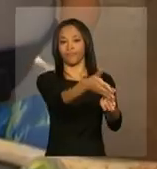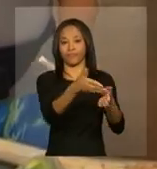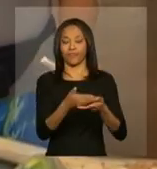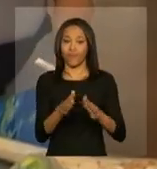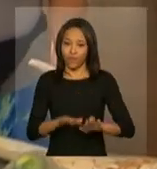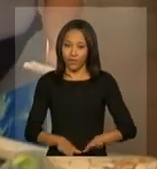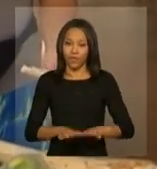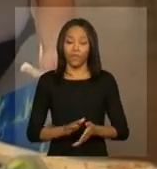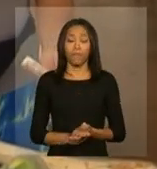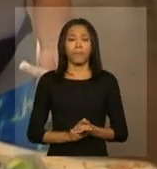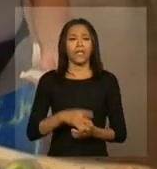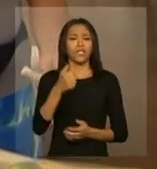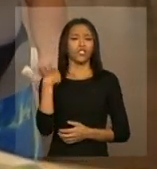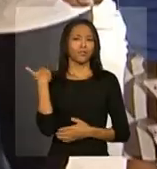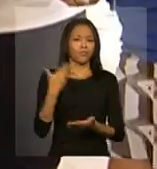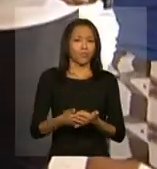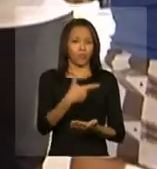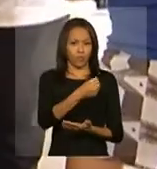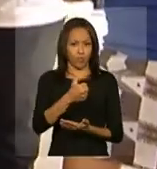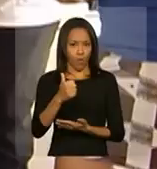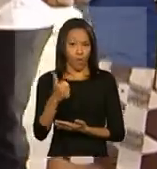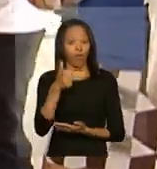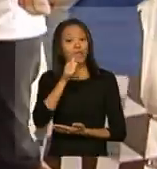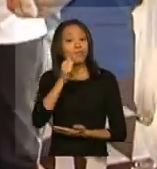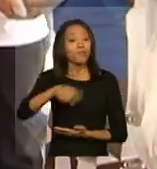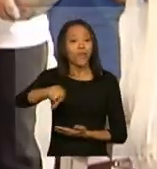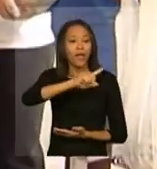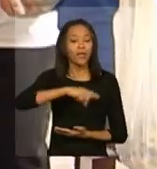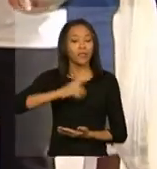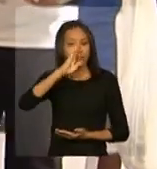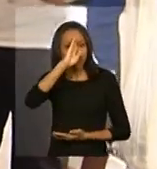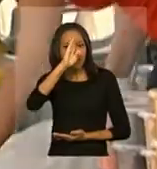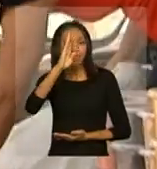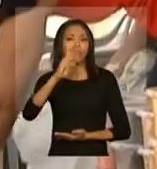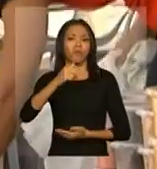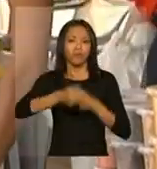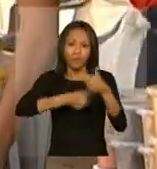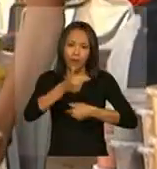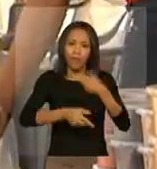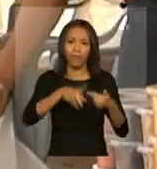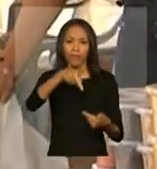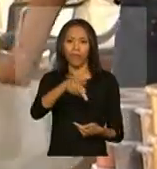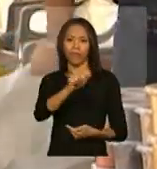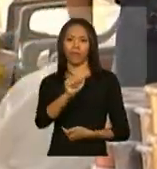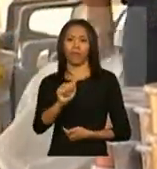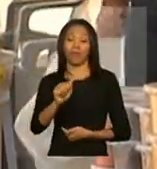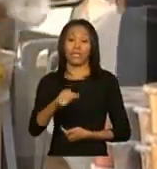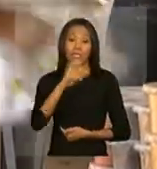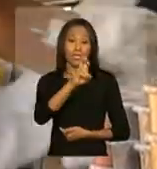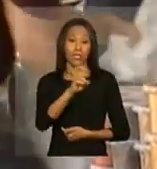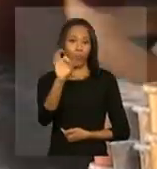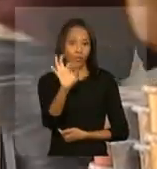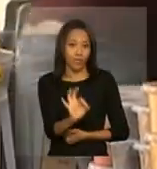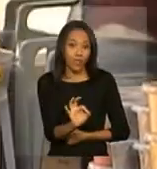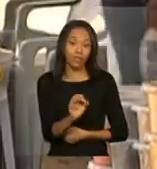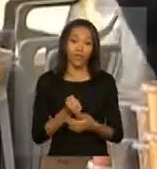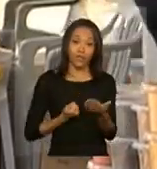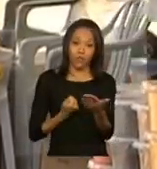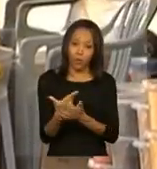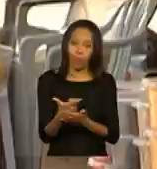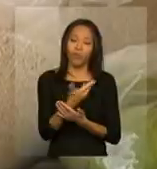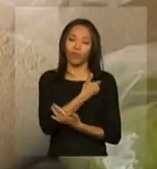Desde 2011, as mulheres têm prioridade no PAA, que reserva 5% das compras